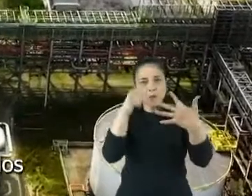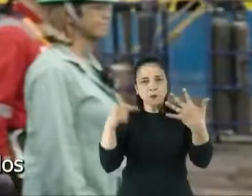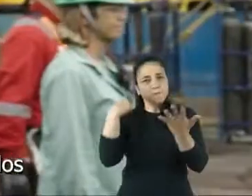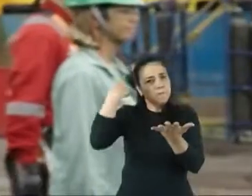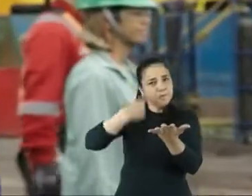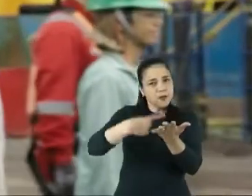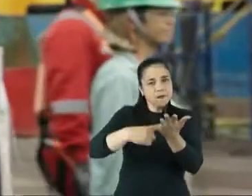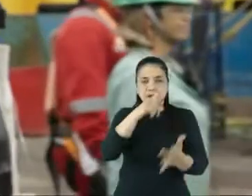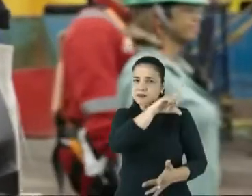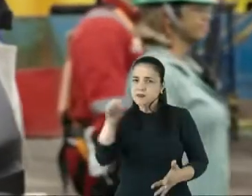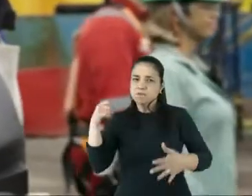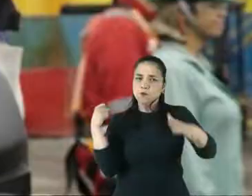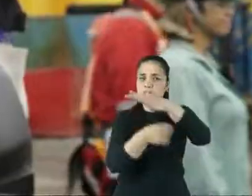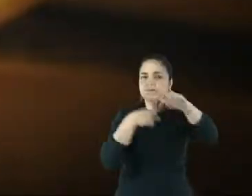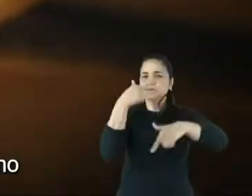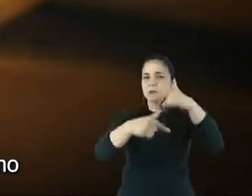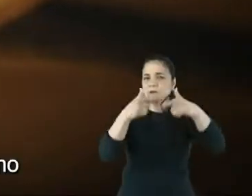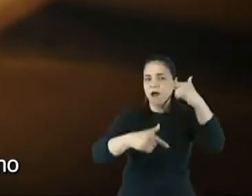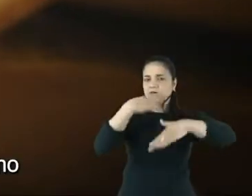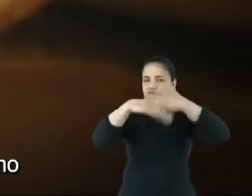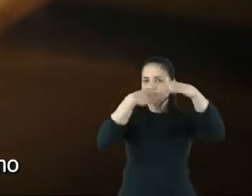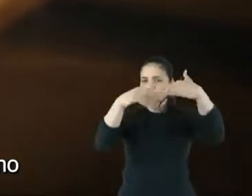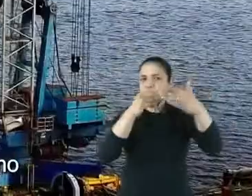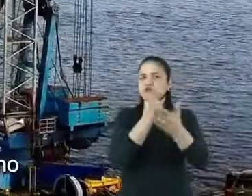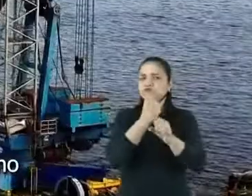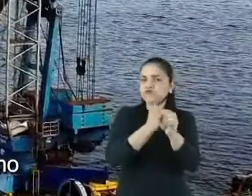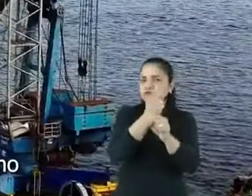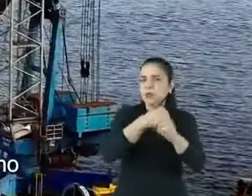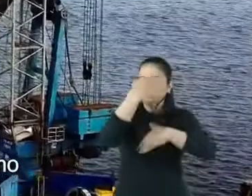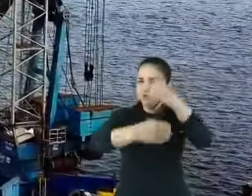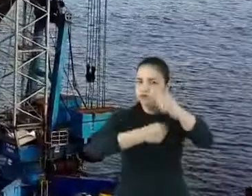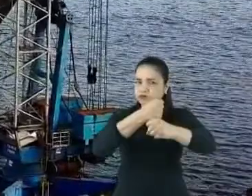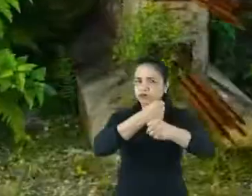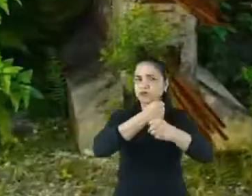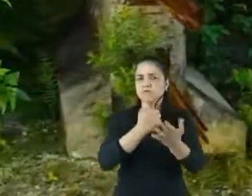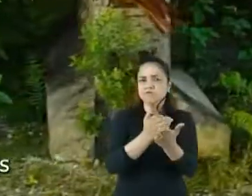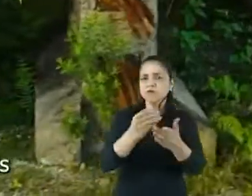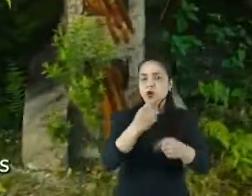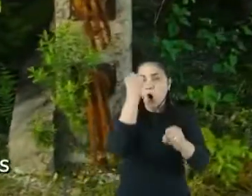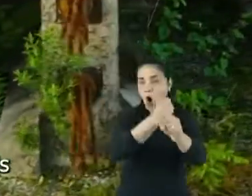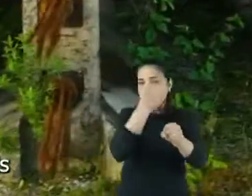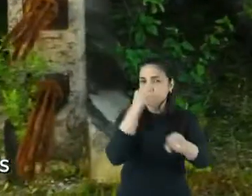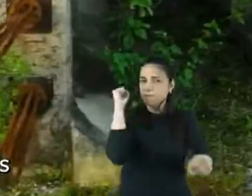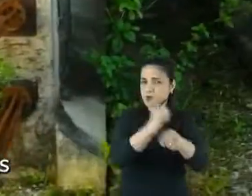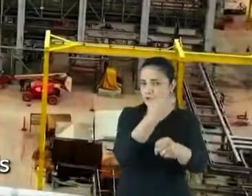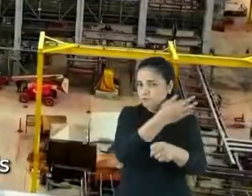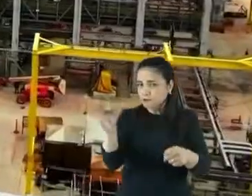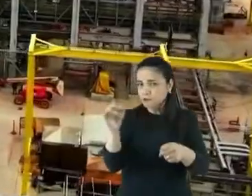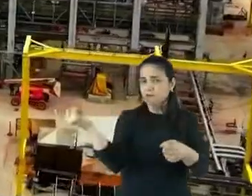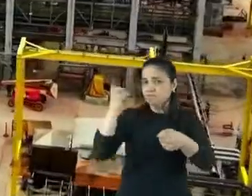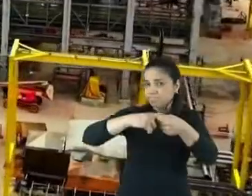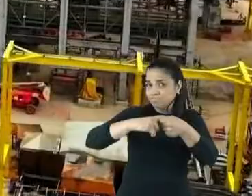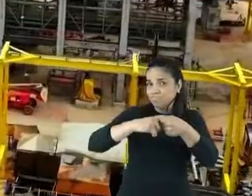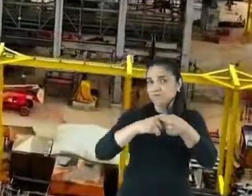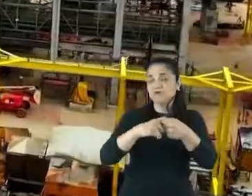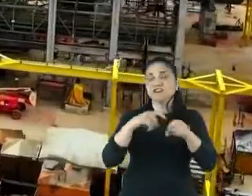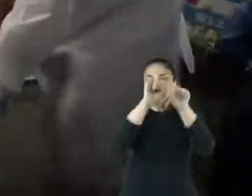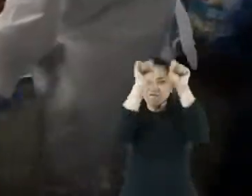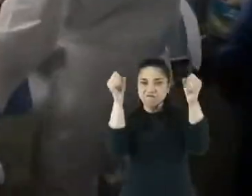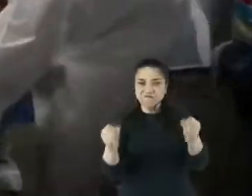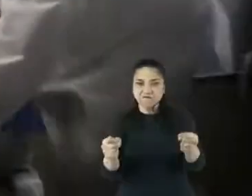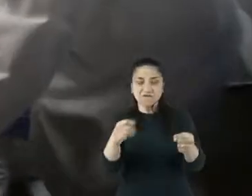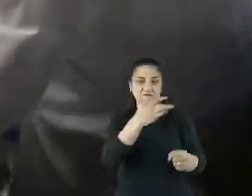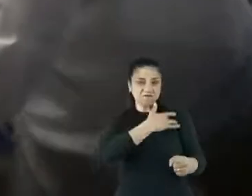bem definidos, recuperar mais de 100 mil empregos já a partir do início do ano que vem, com a retomada das obras federais que estão paradas.